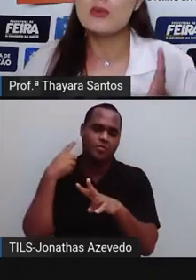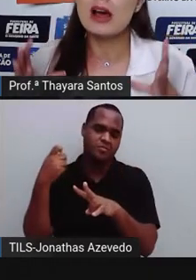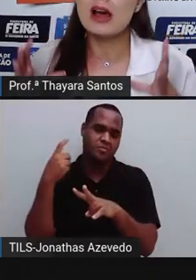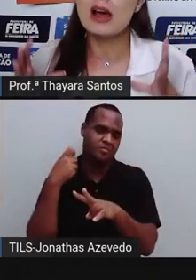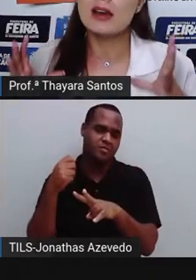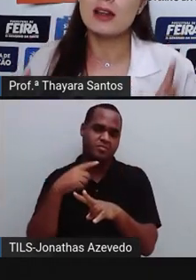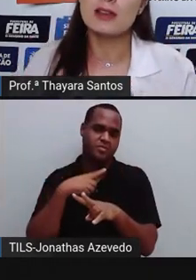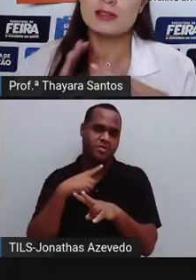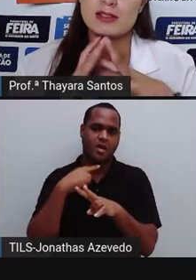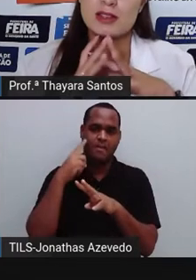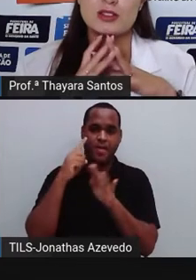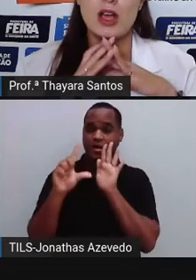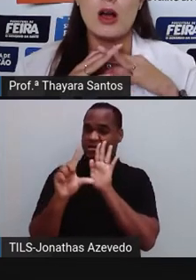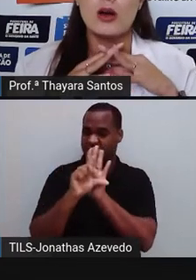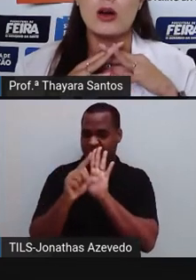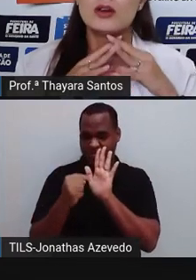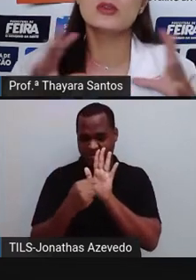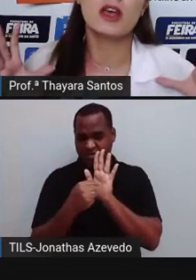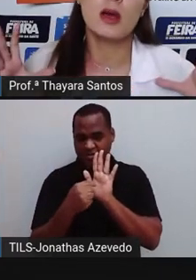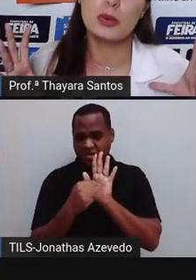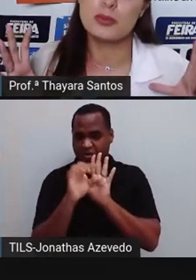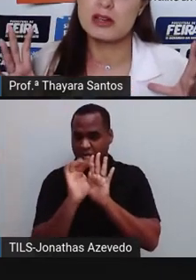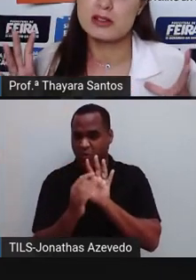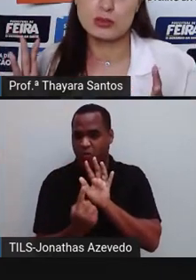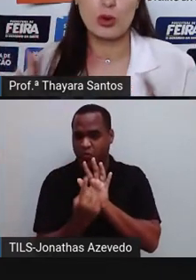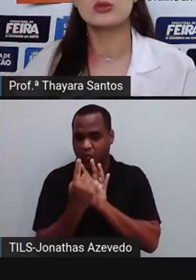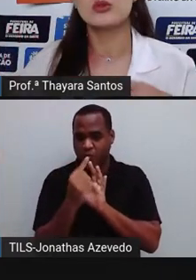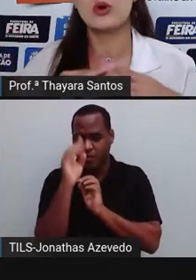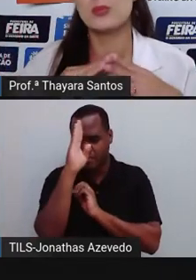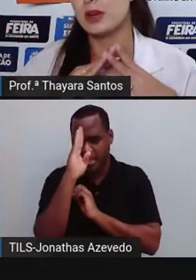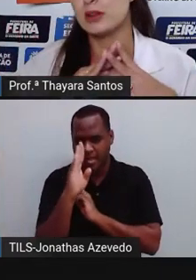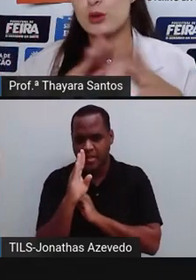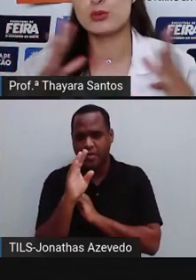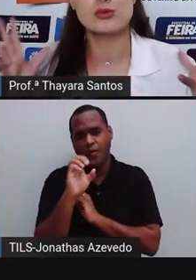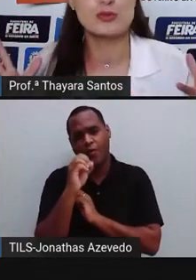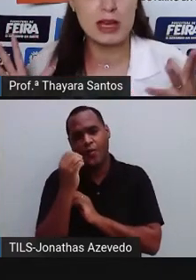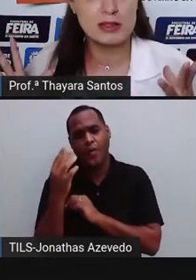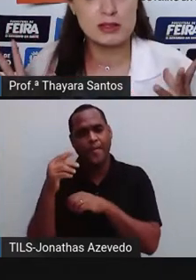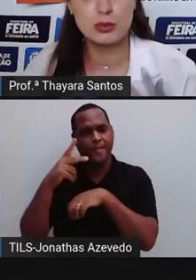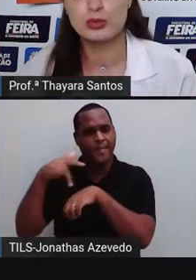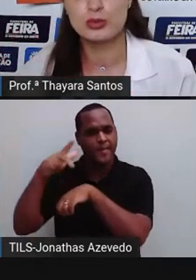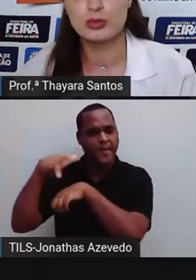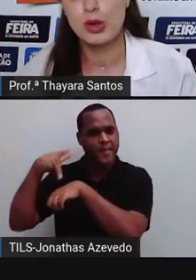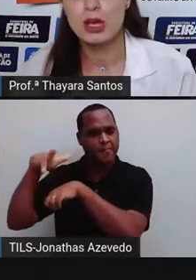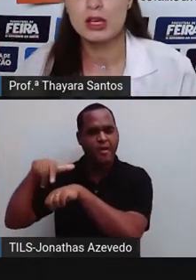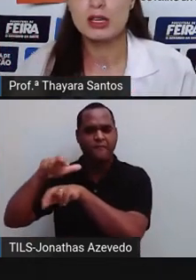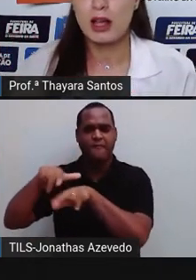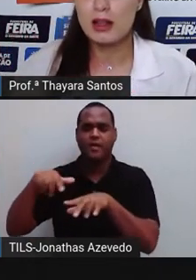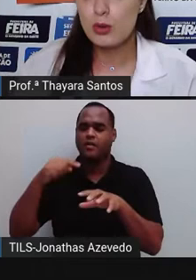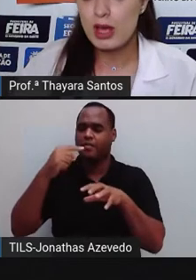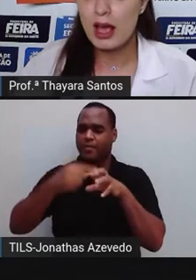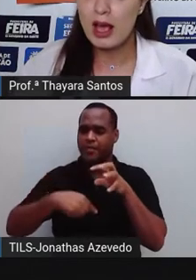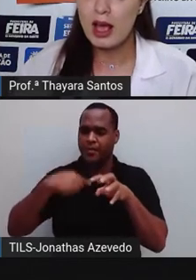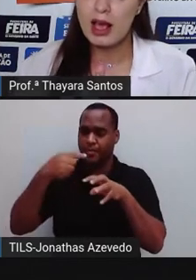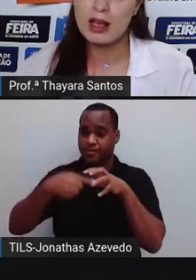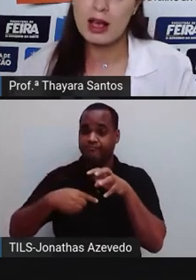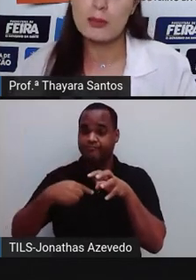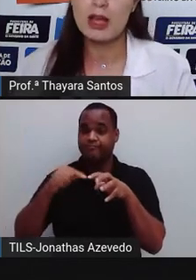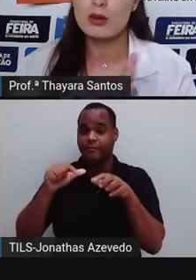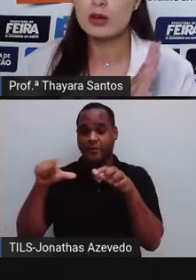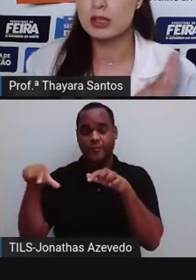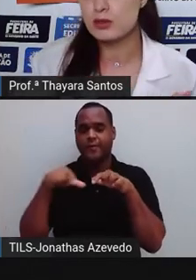não tem uma lei que seja única para o Brasil todo ou para todos os países do mundo. Cada lugar